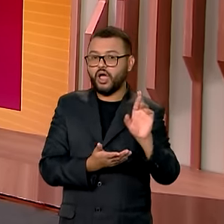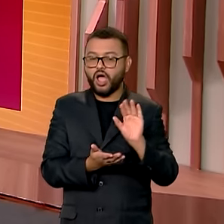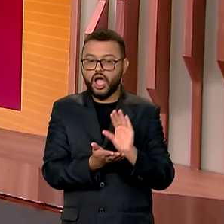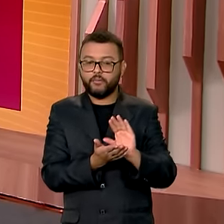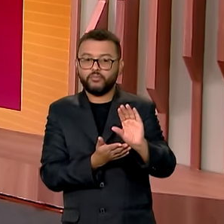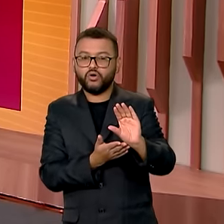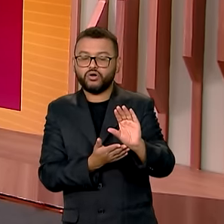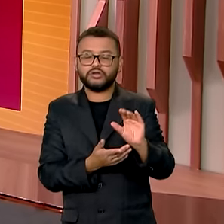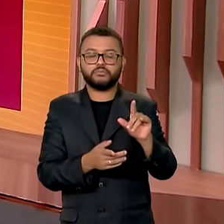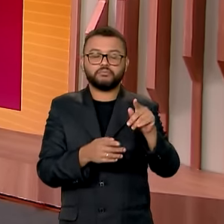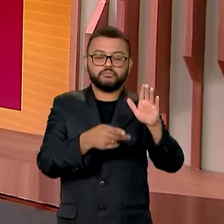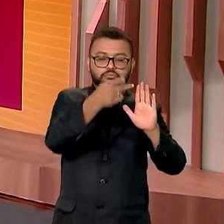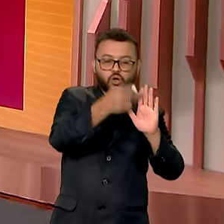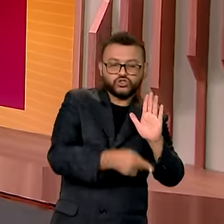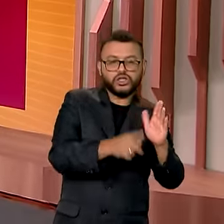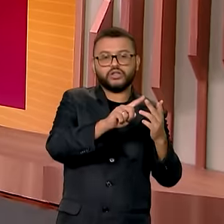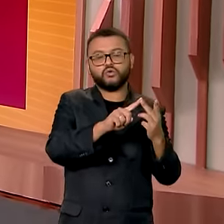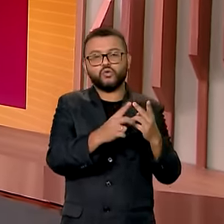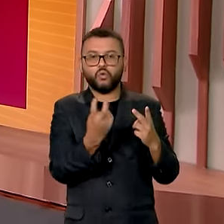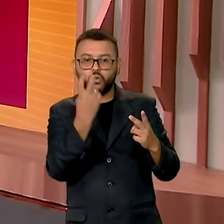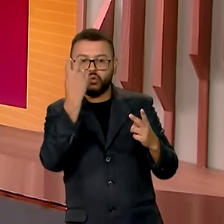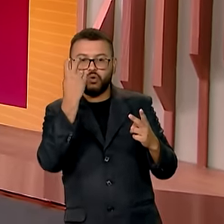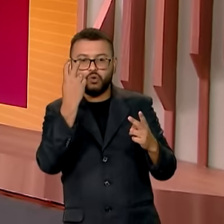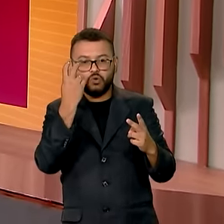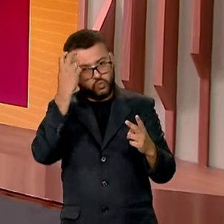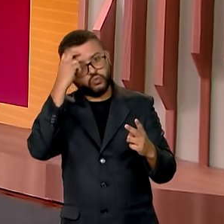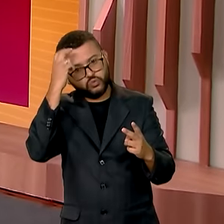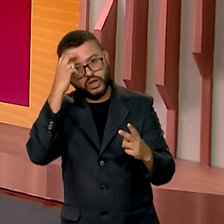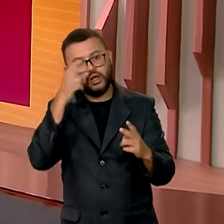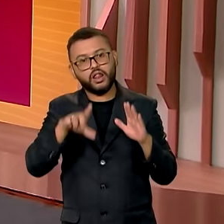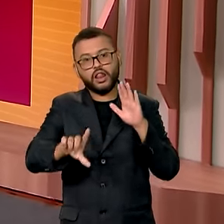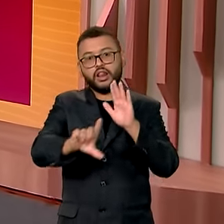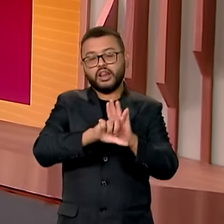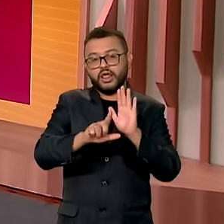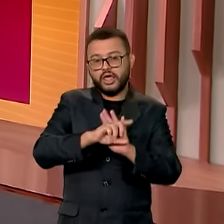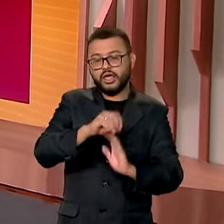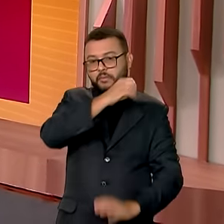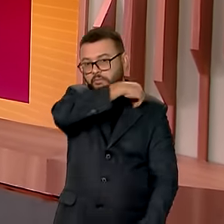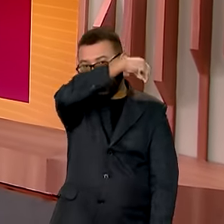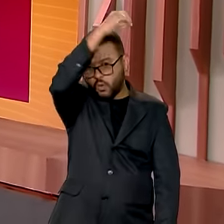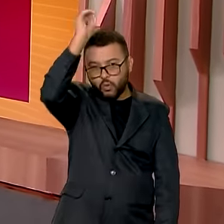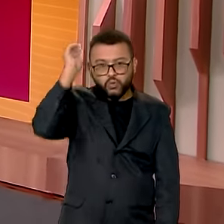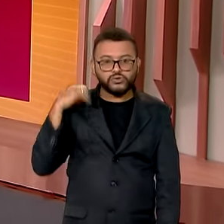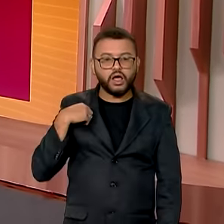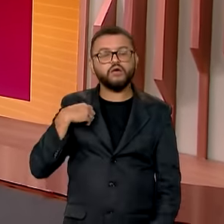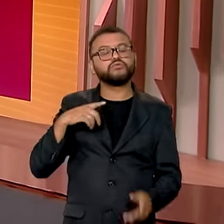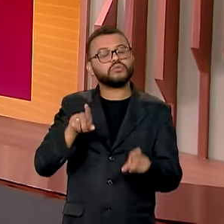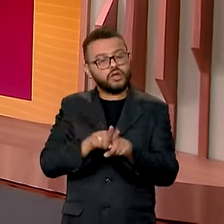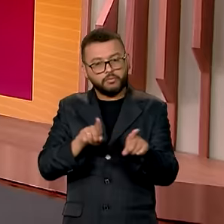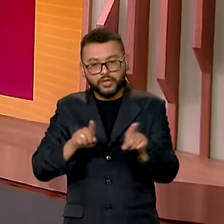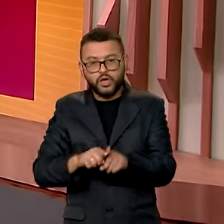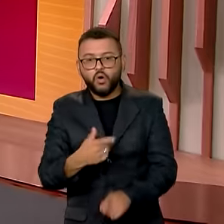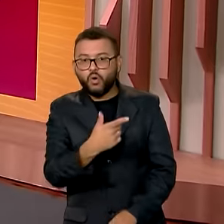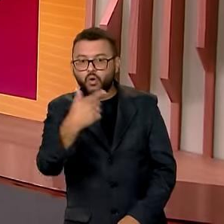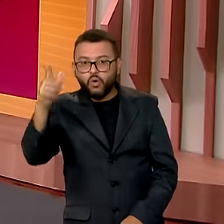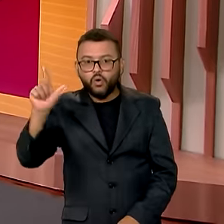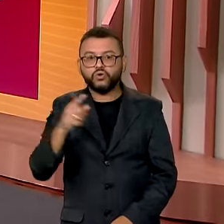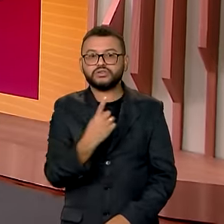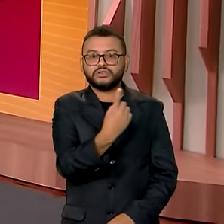apoio a projetos culturais da cidade por meio da Lei Paulo Gustavo. E outros R$